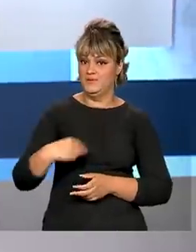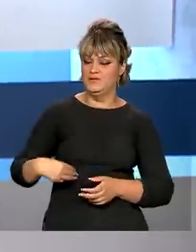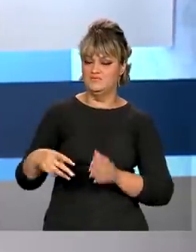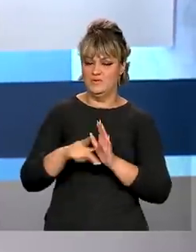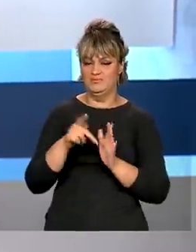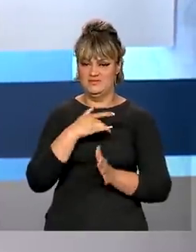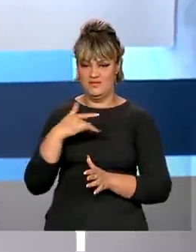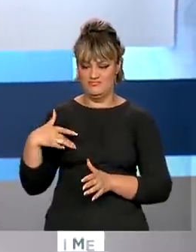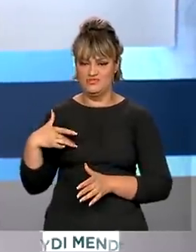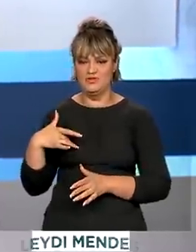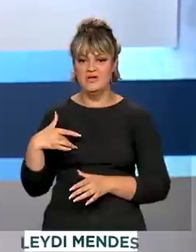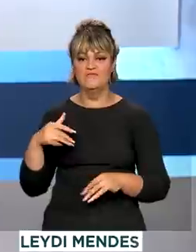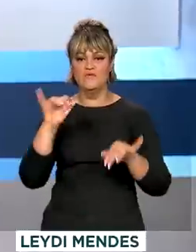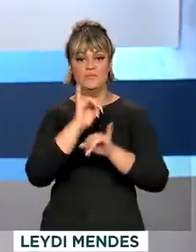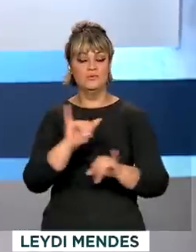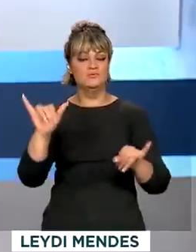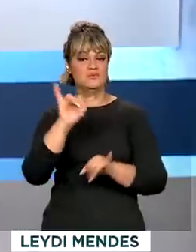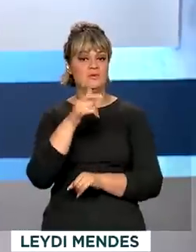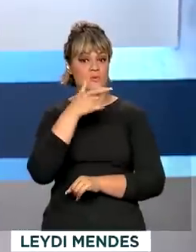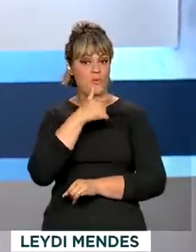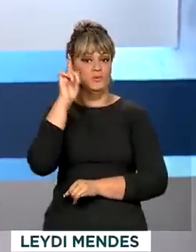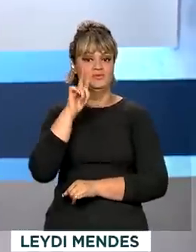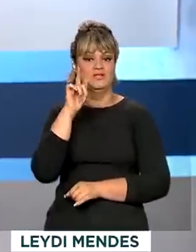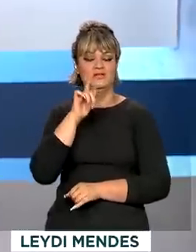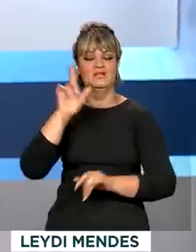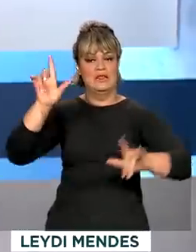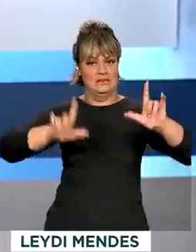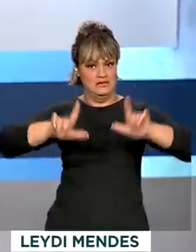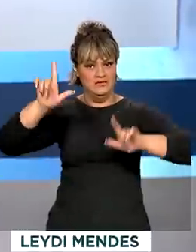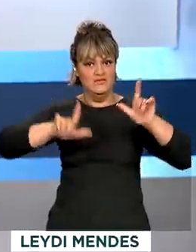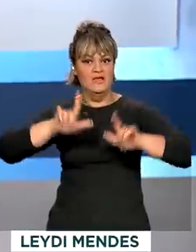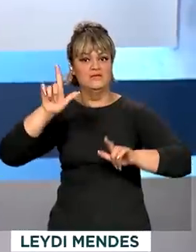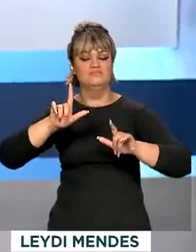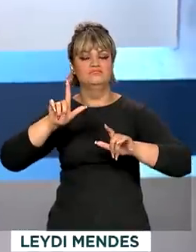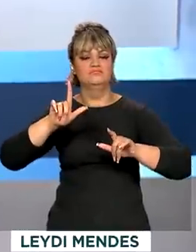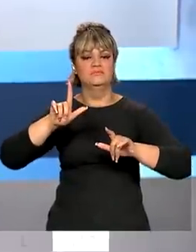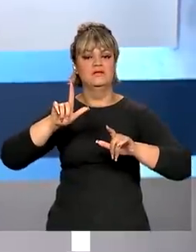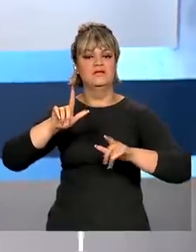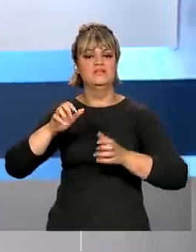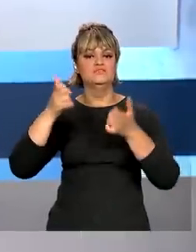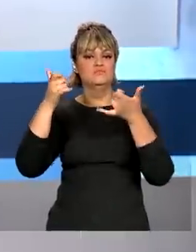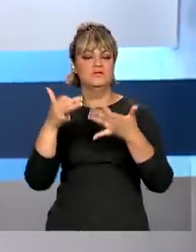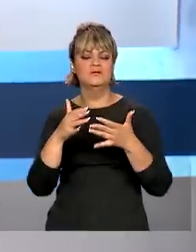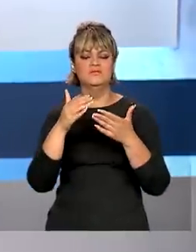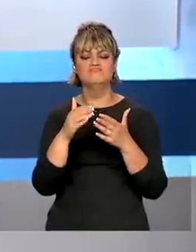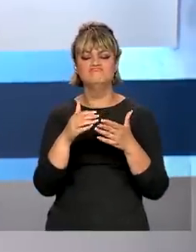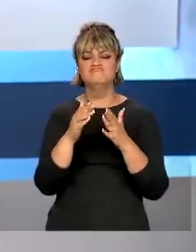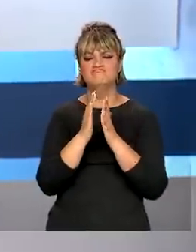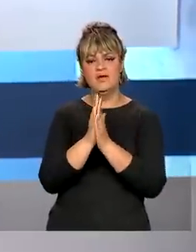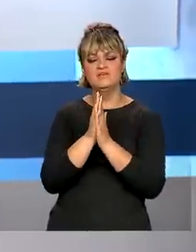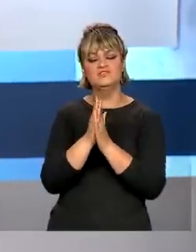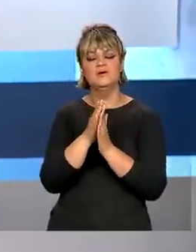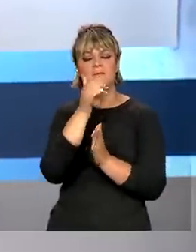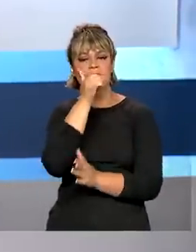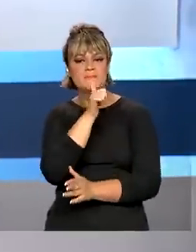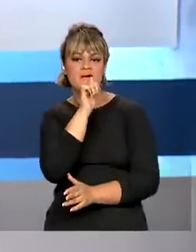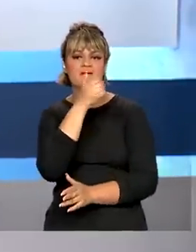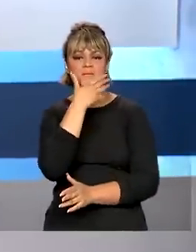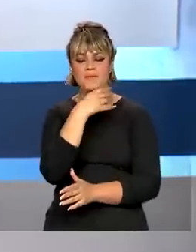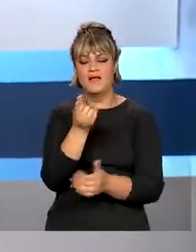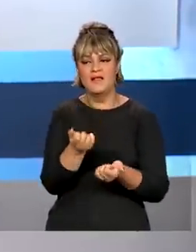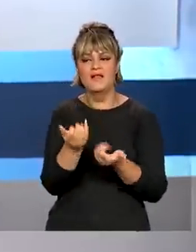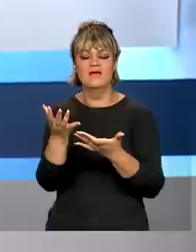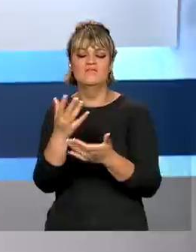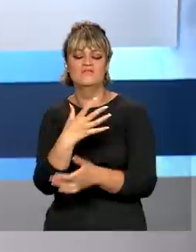Saúde, Marcelo Queiroga, fez um pronunciamento ontem em Rede Nacional de Televisão e Rádio e fez um apelo aos pais e responsáveis